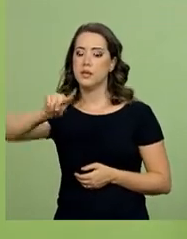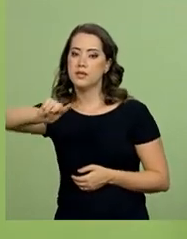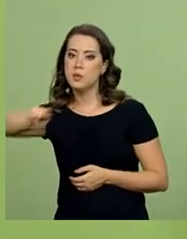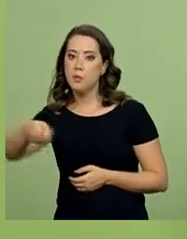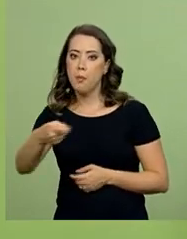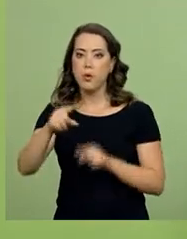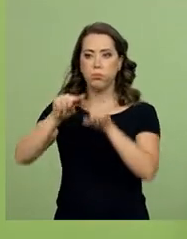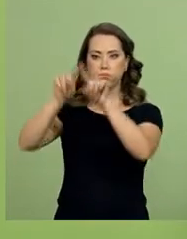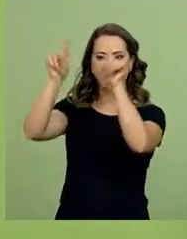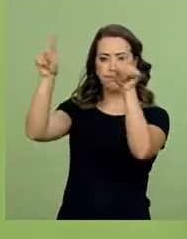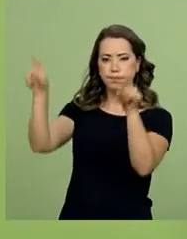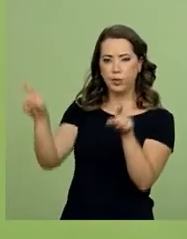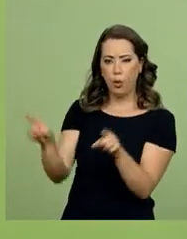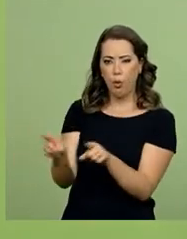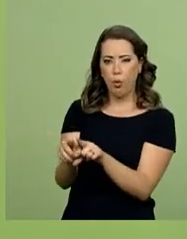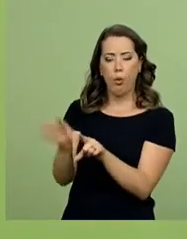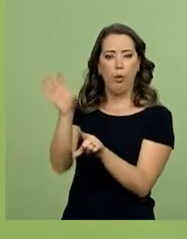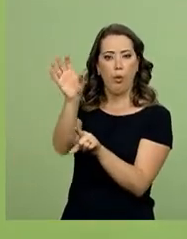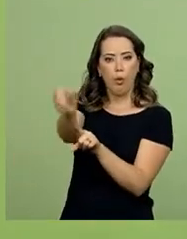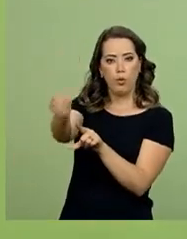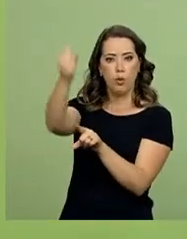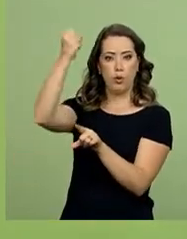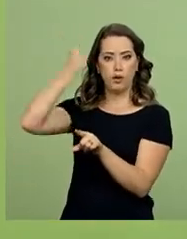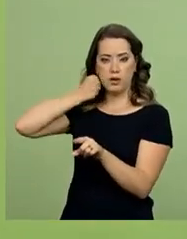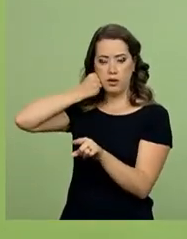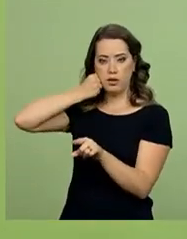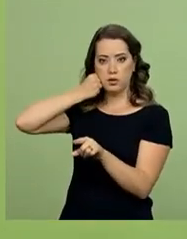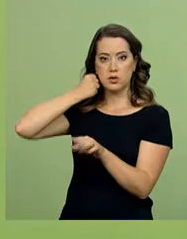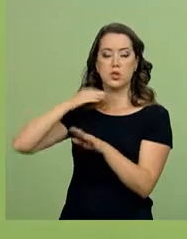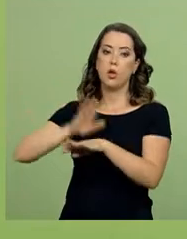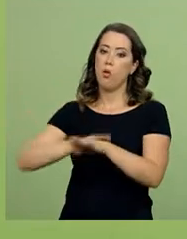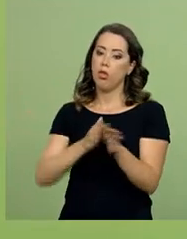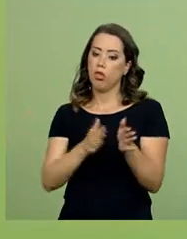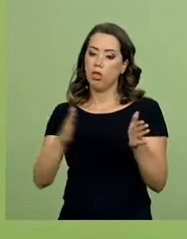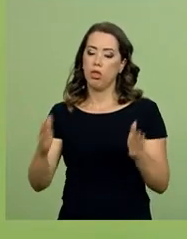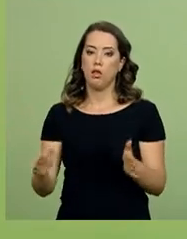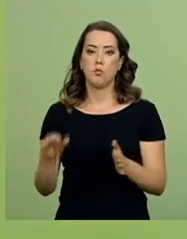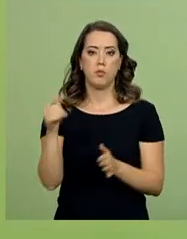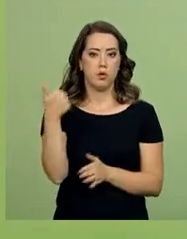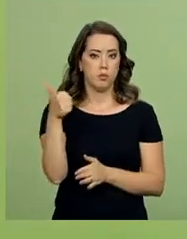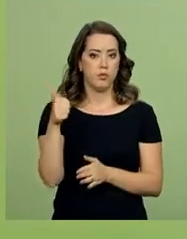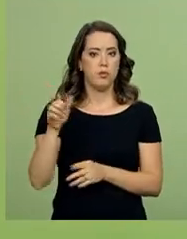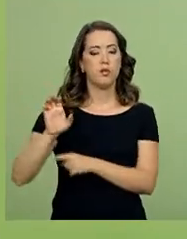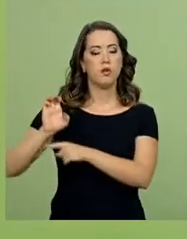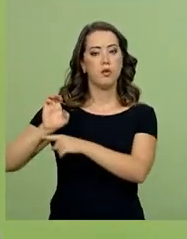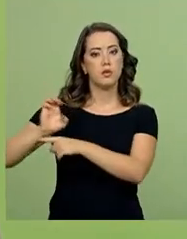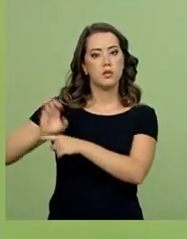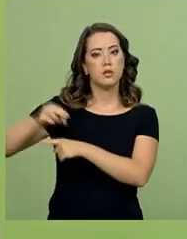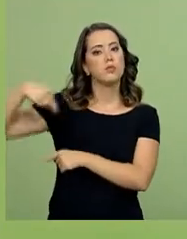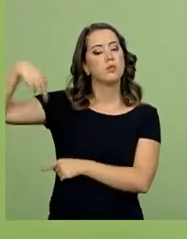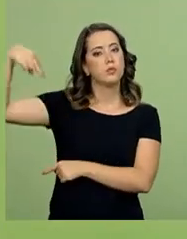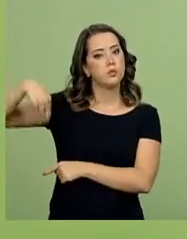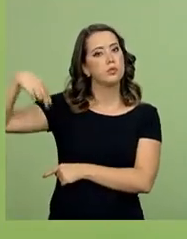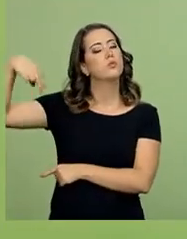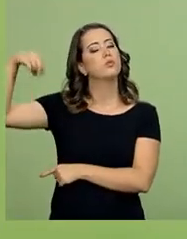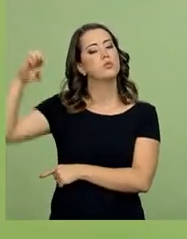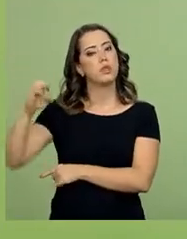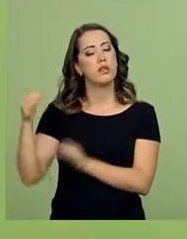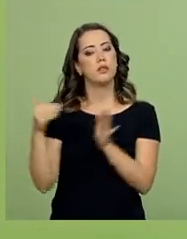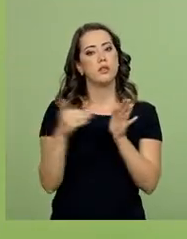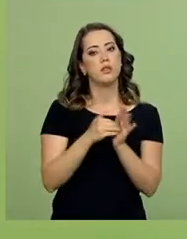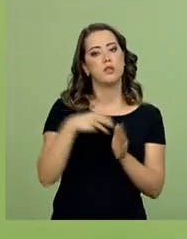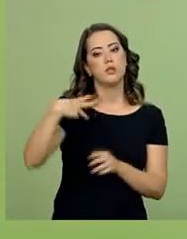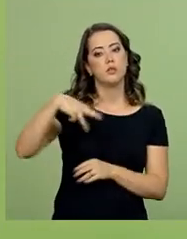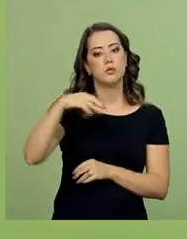orelhões. E lembrando que o prazo dessas ligações de graça em orelhões de 11 estados do norte e no nordeste vai até